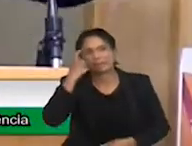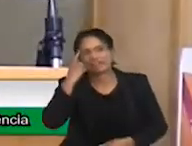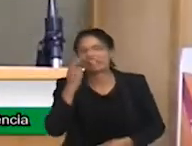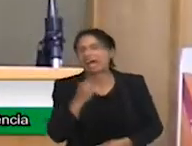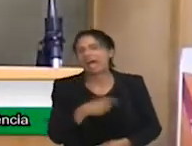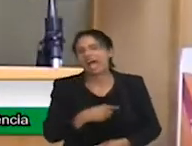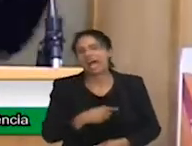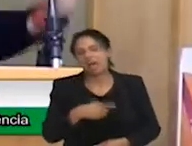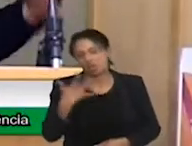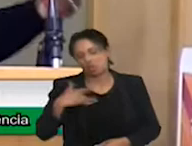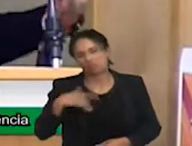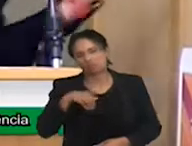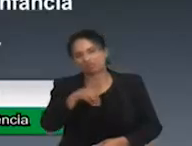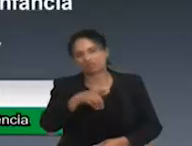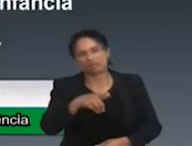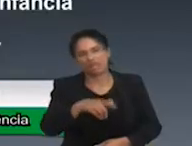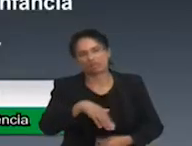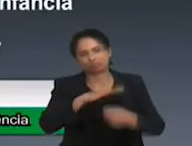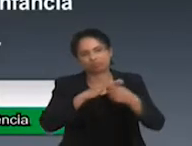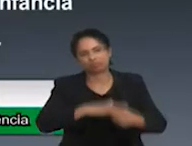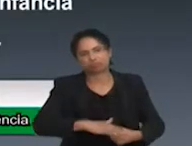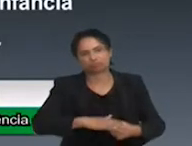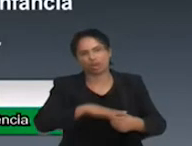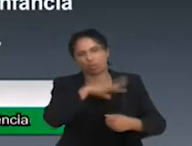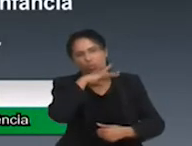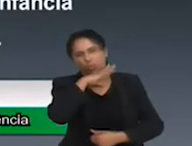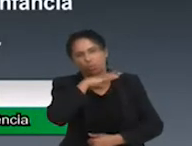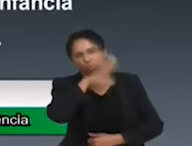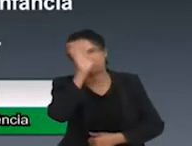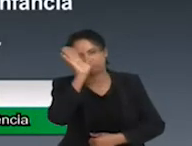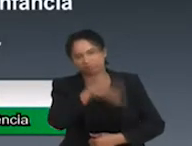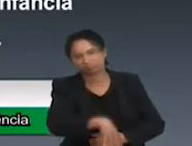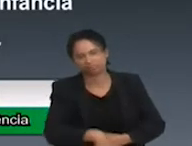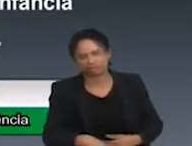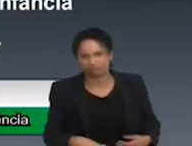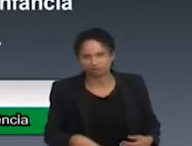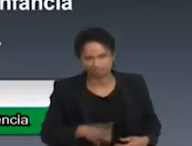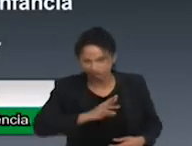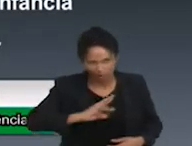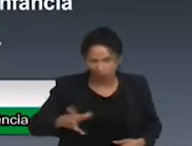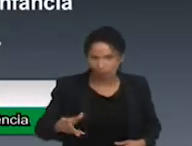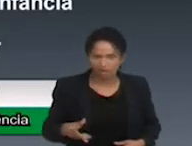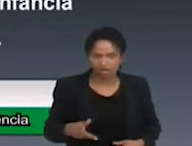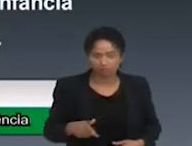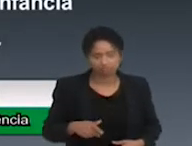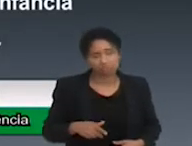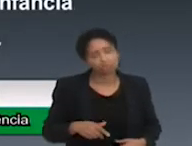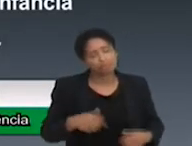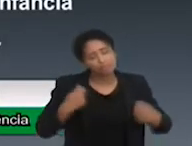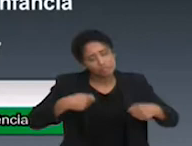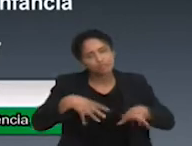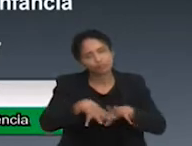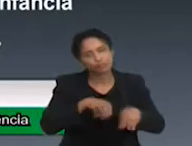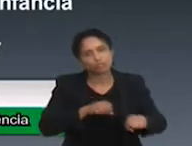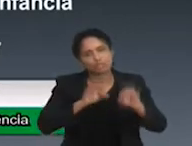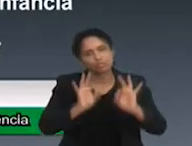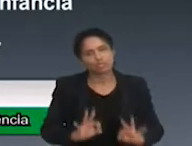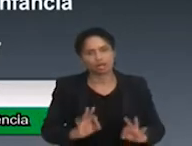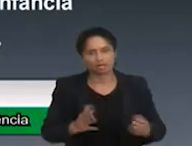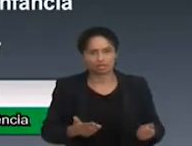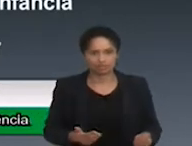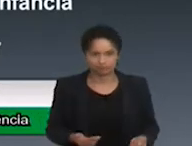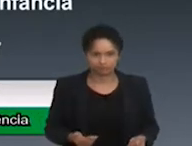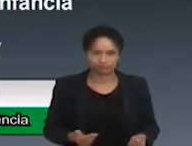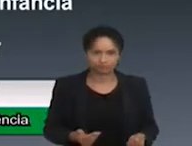E a moça está lá, coitada, tentando dar conta de uma agenda enlouquecida, tentando fazer o seu melhor, mas sem essa formação. E a maioria